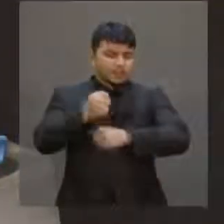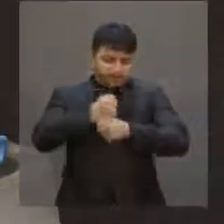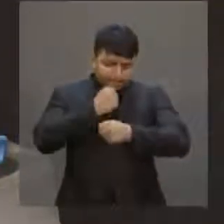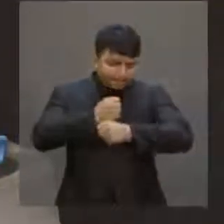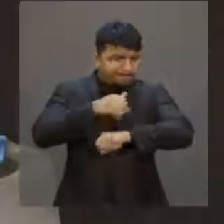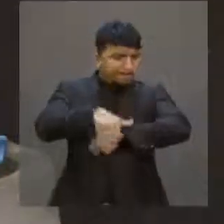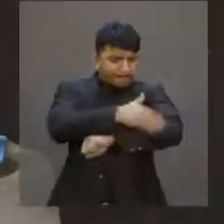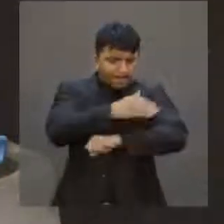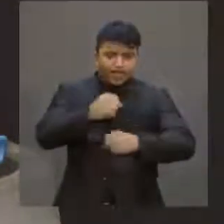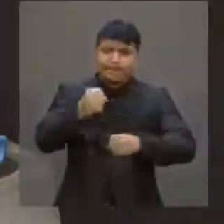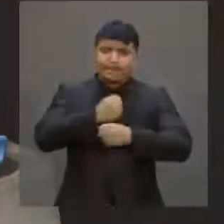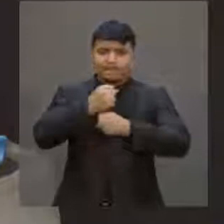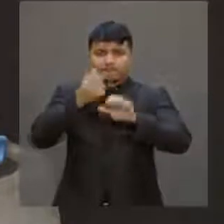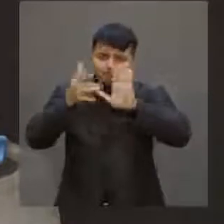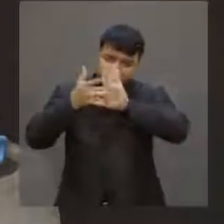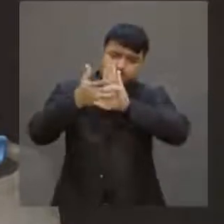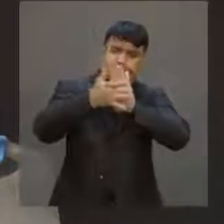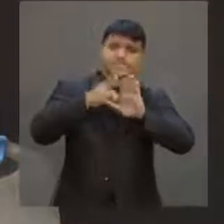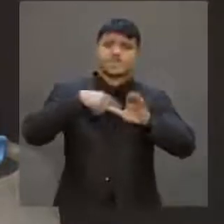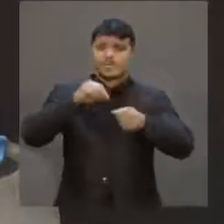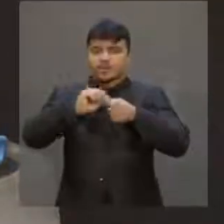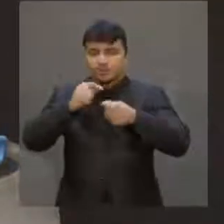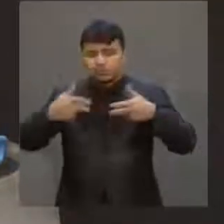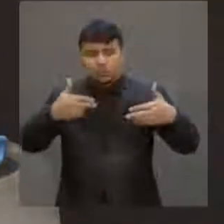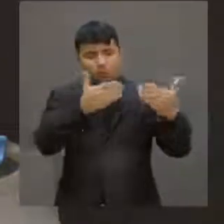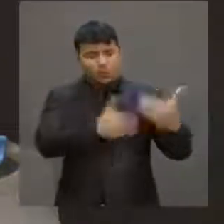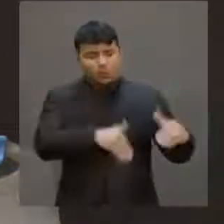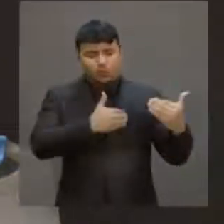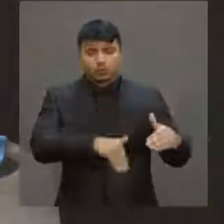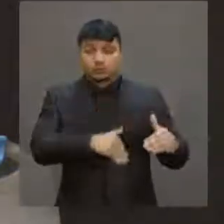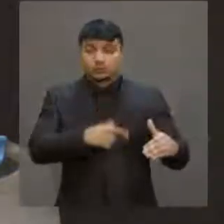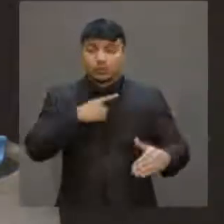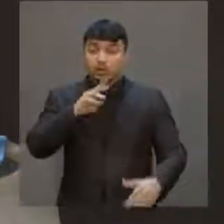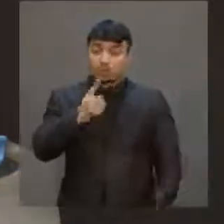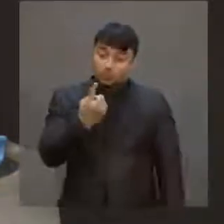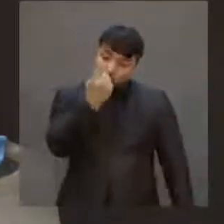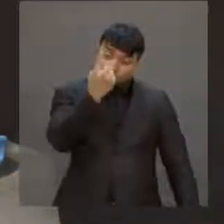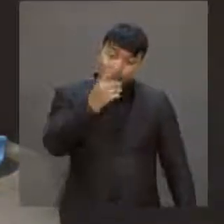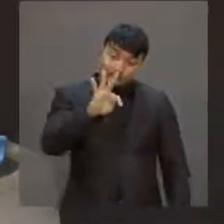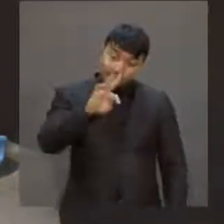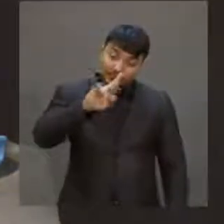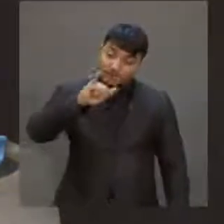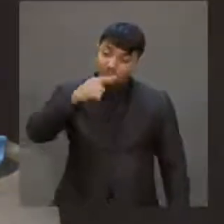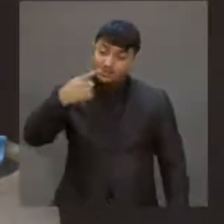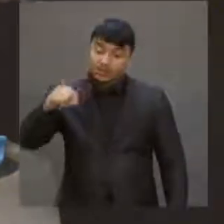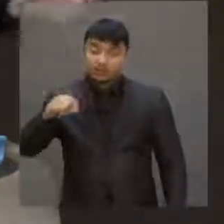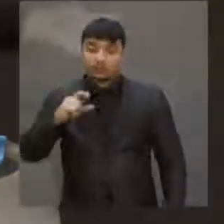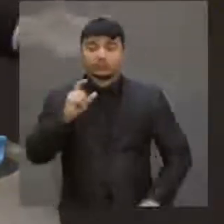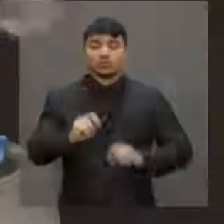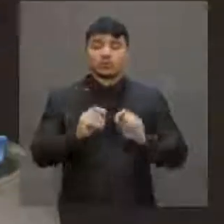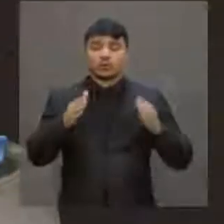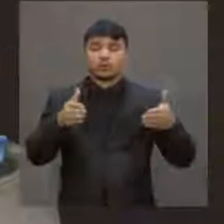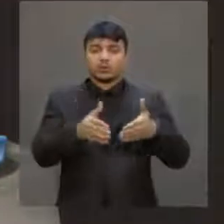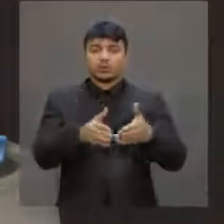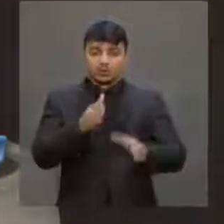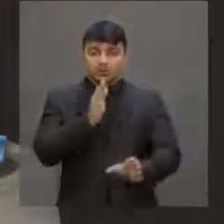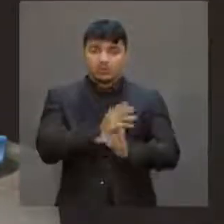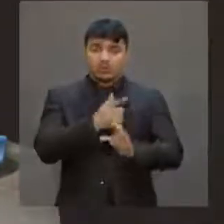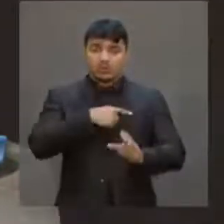saúde, concurso público, ou seja, esse R$ trilhão que saiu dos cofres públicos via